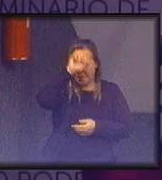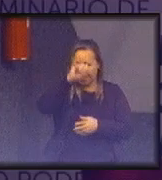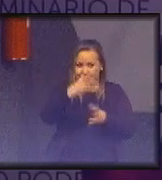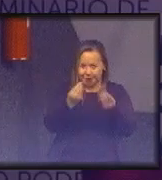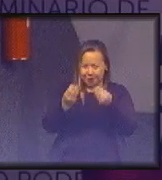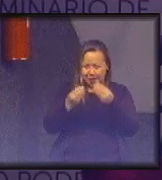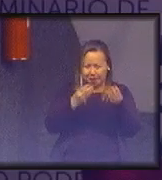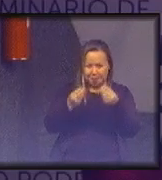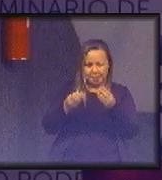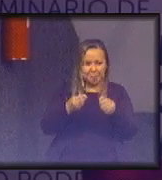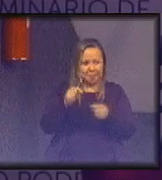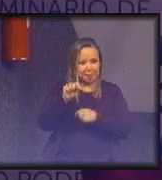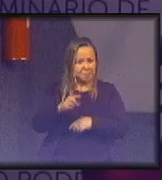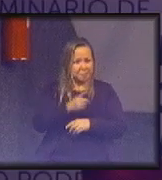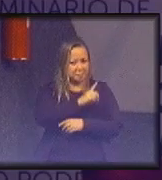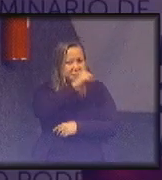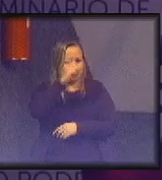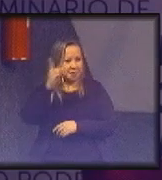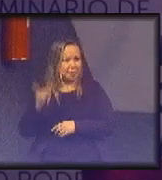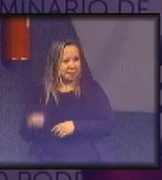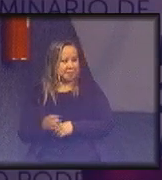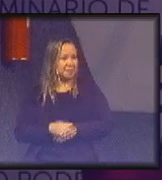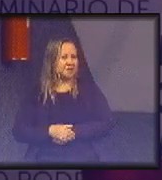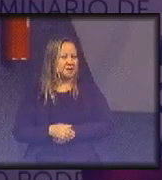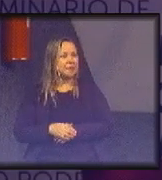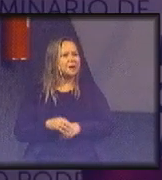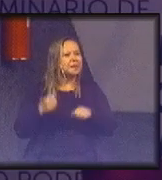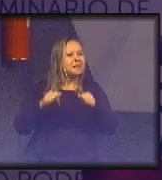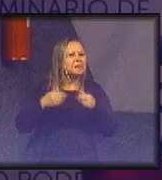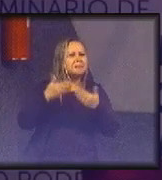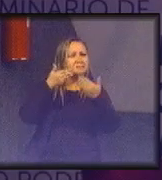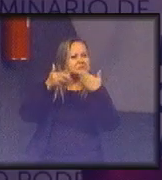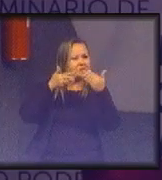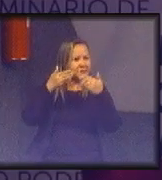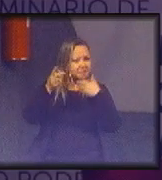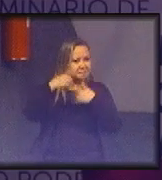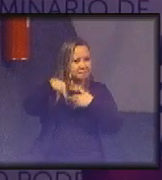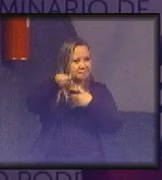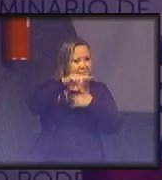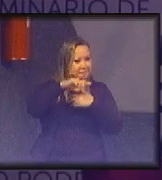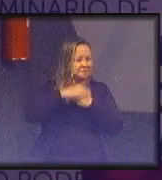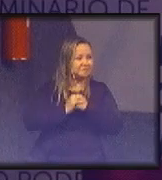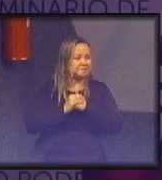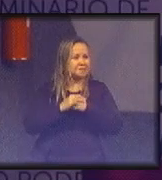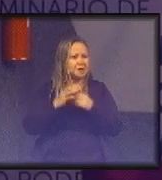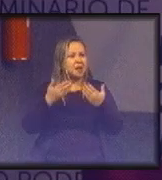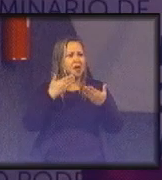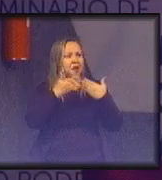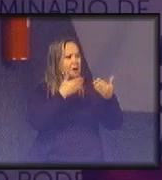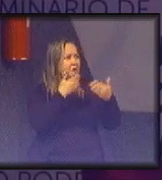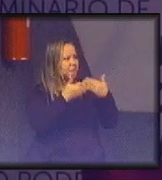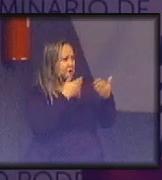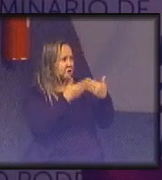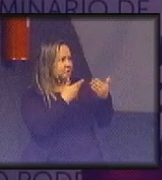Caitlin, durante o dia. E devo fazer um comentário para vocês. Eu estava até comentando com o Hélio Matar. A minha